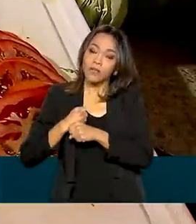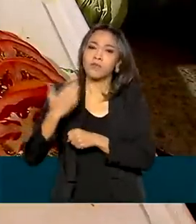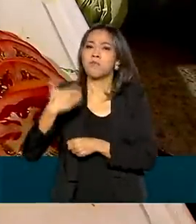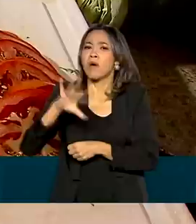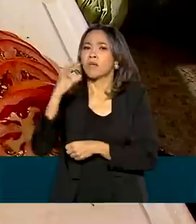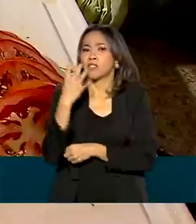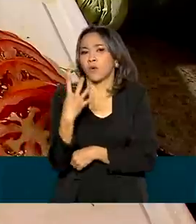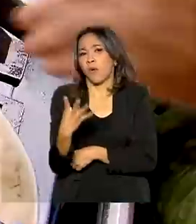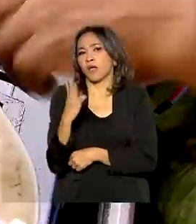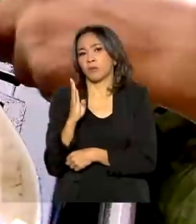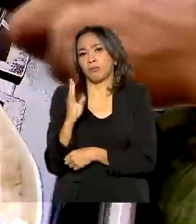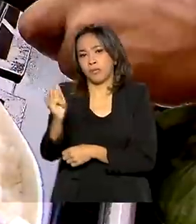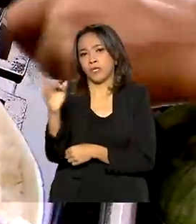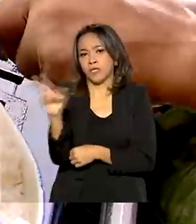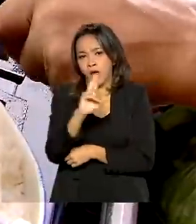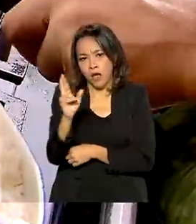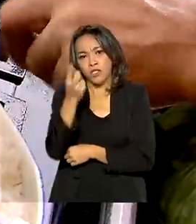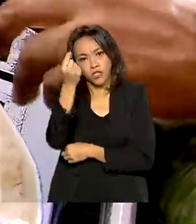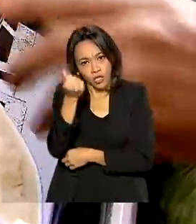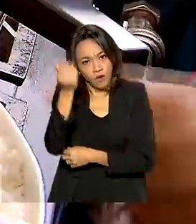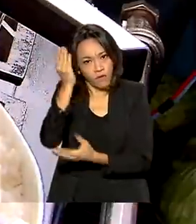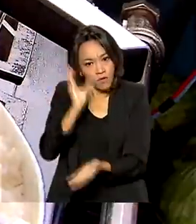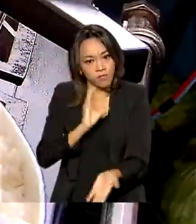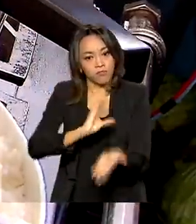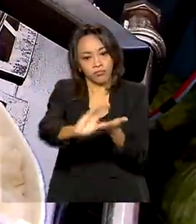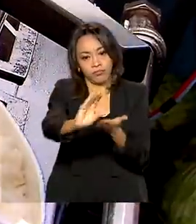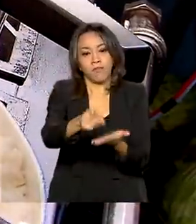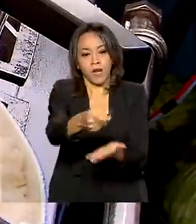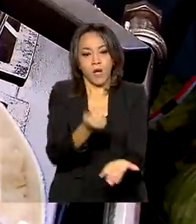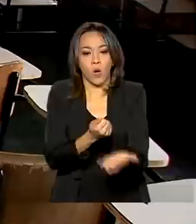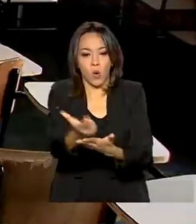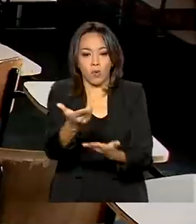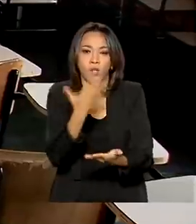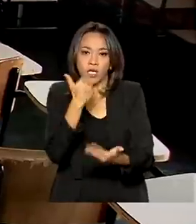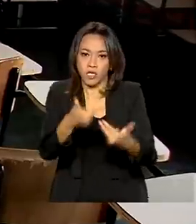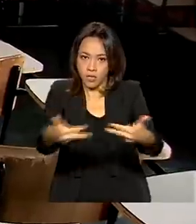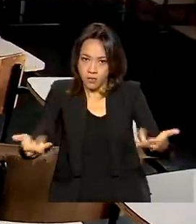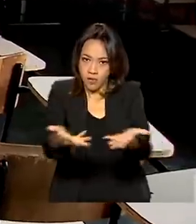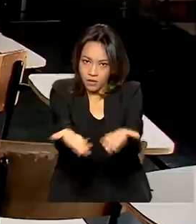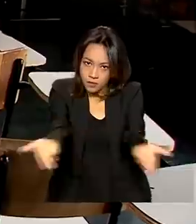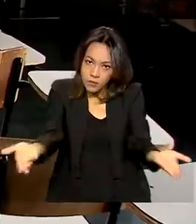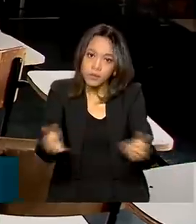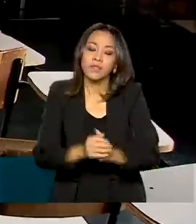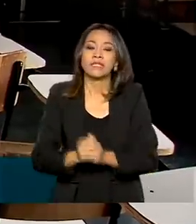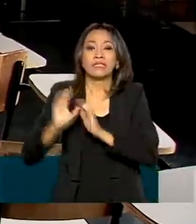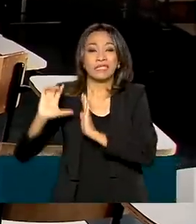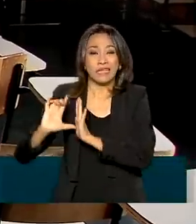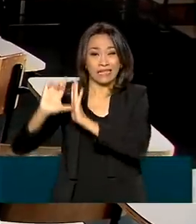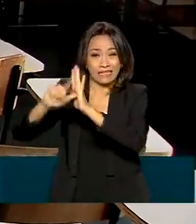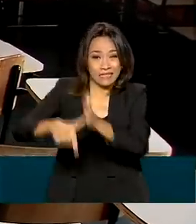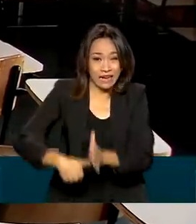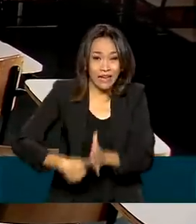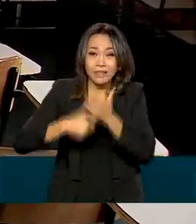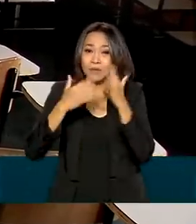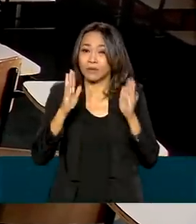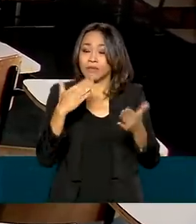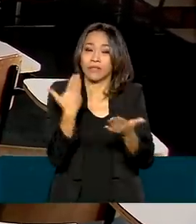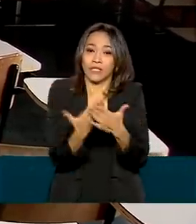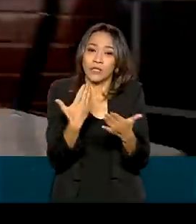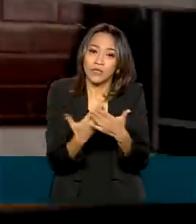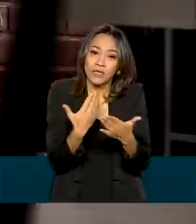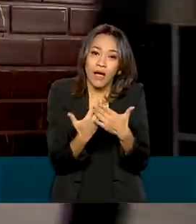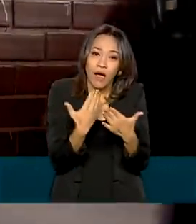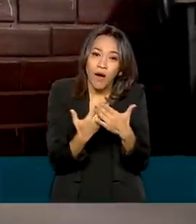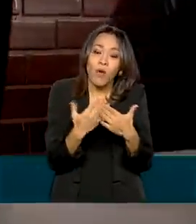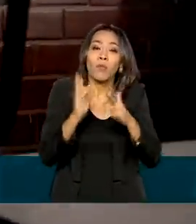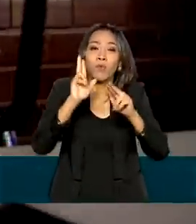de 4 bilhões de reais foram destinados à aquisição dos alimentos. E com o atraso do fim do ano letivo por causa da pandemia,